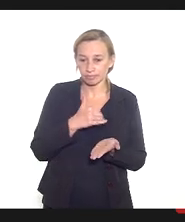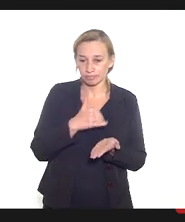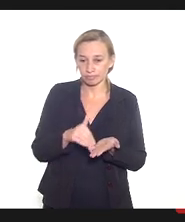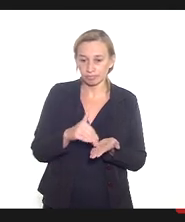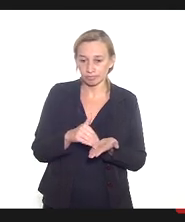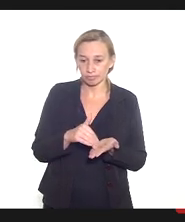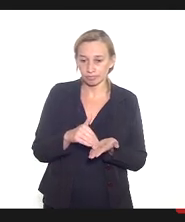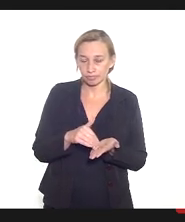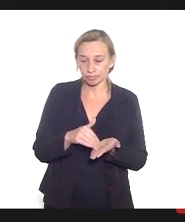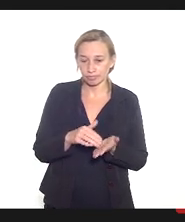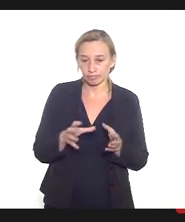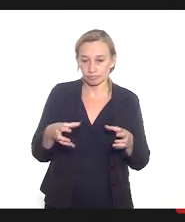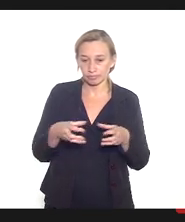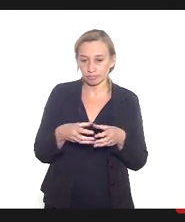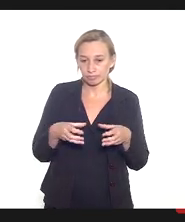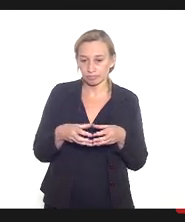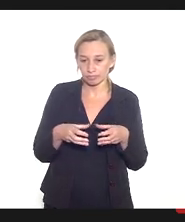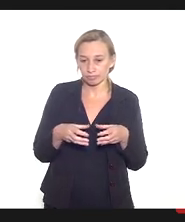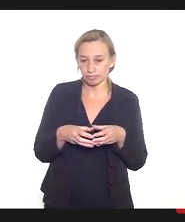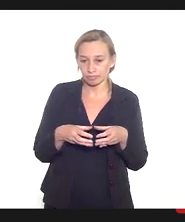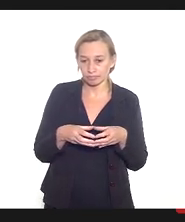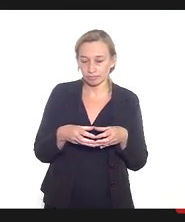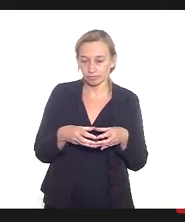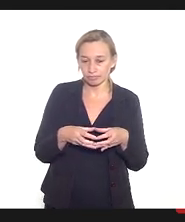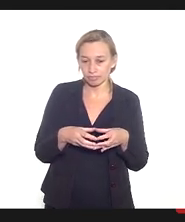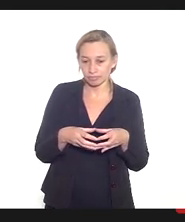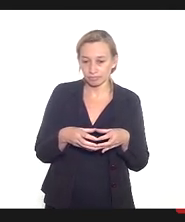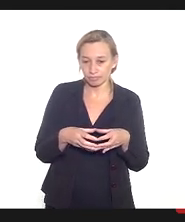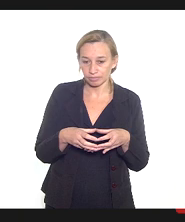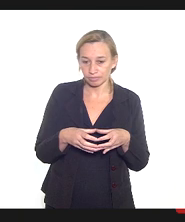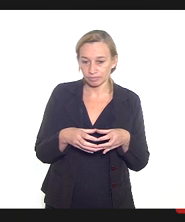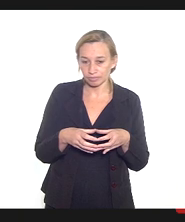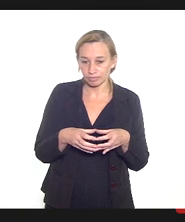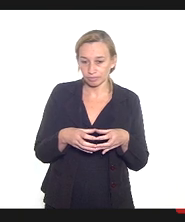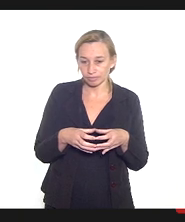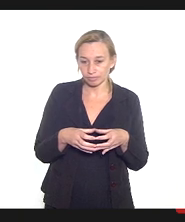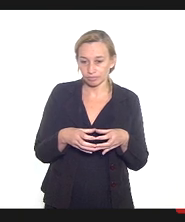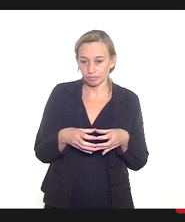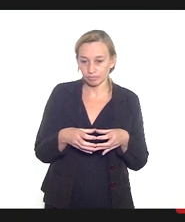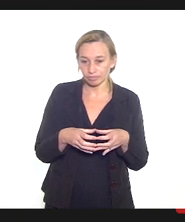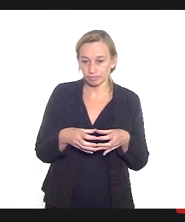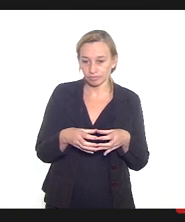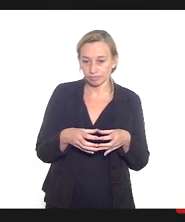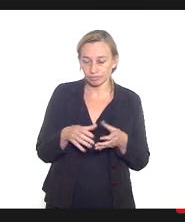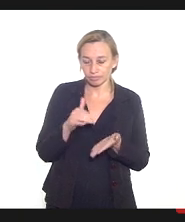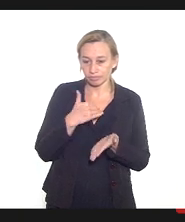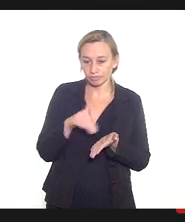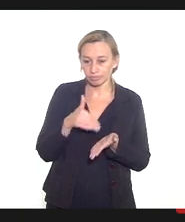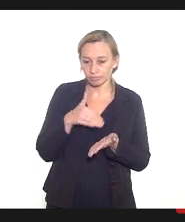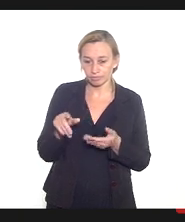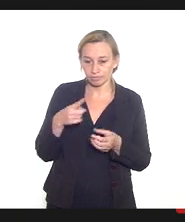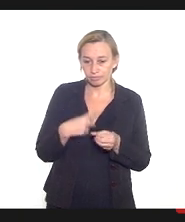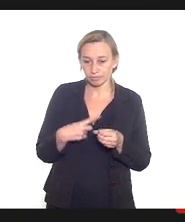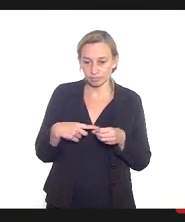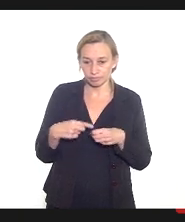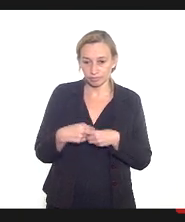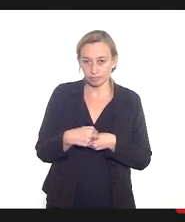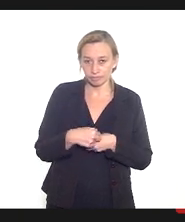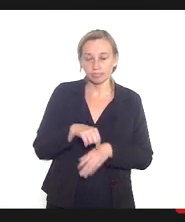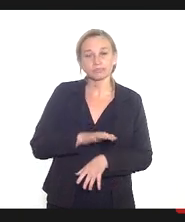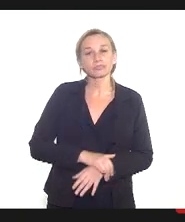em conjunto com a os secretários municipais